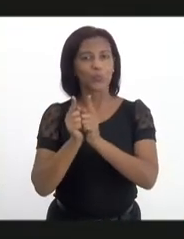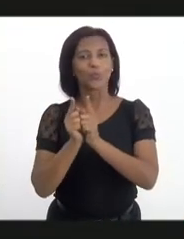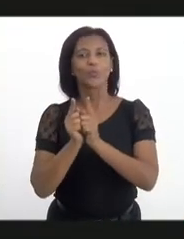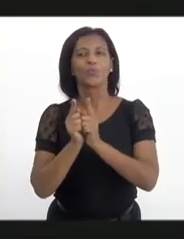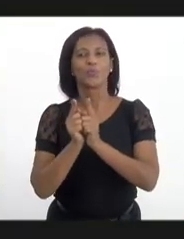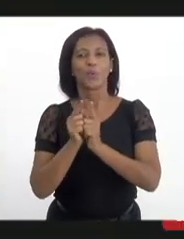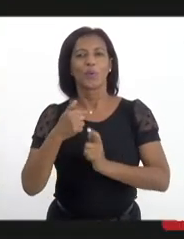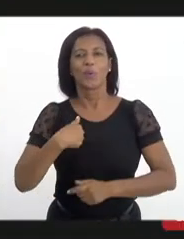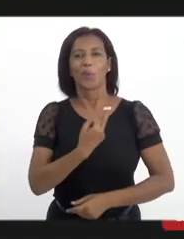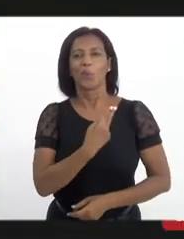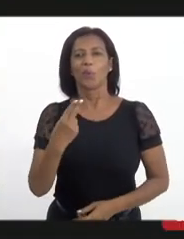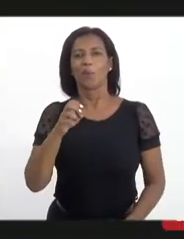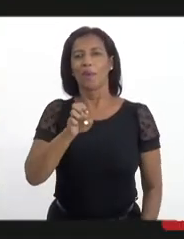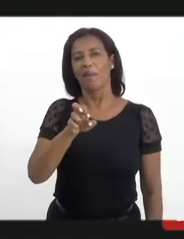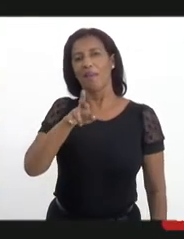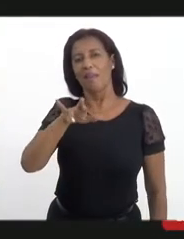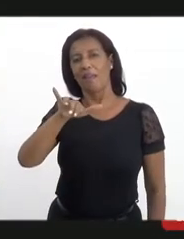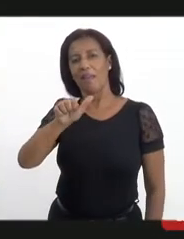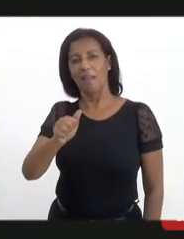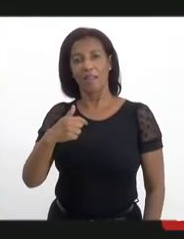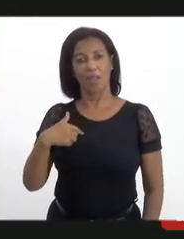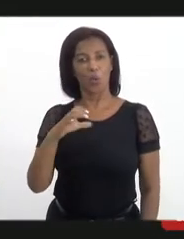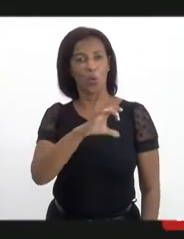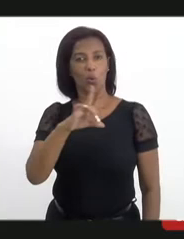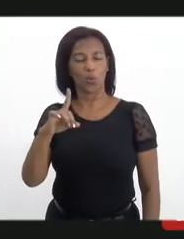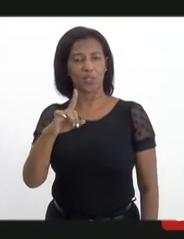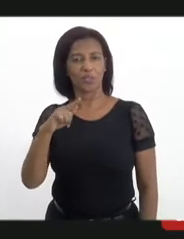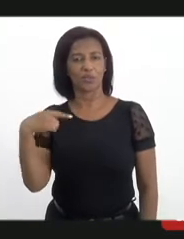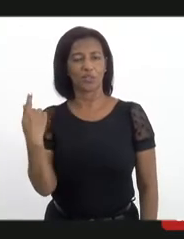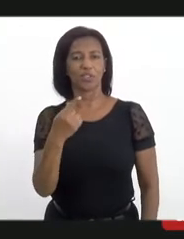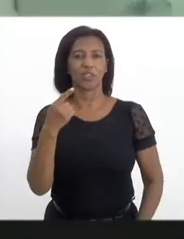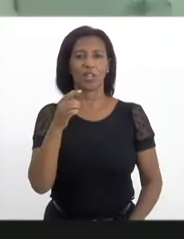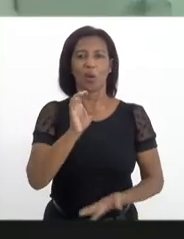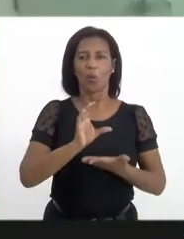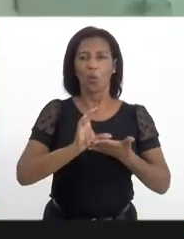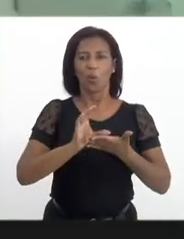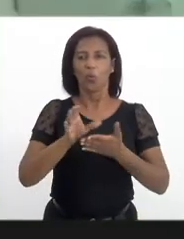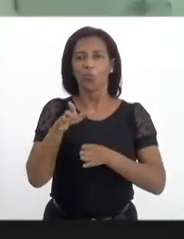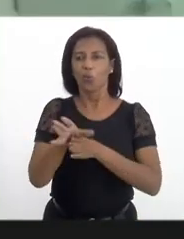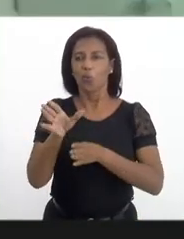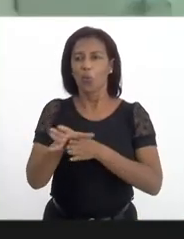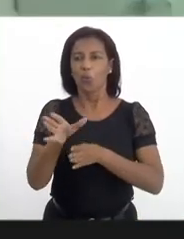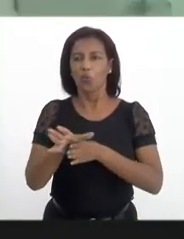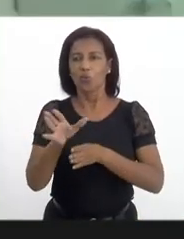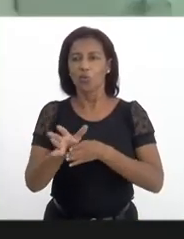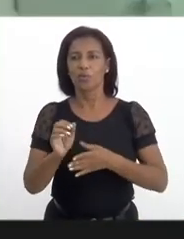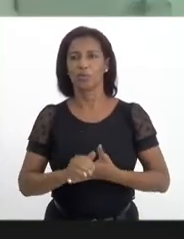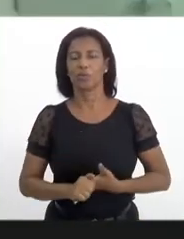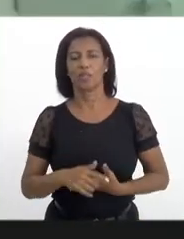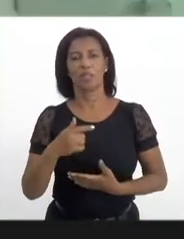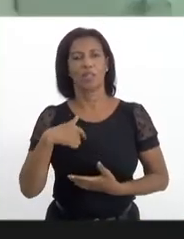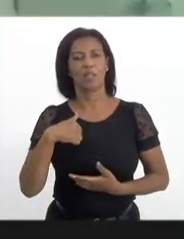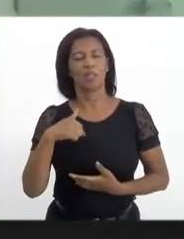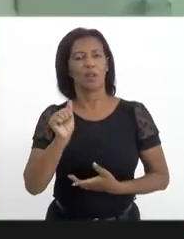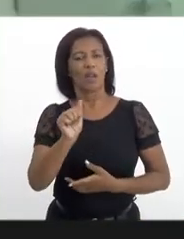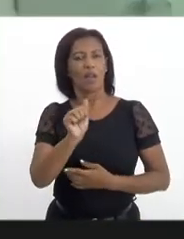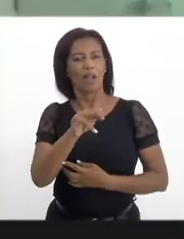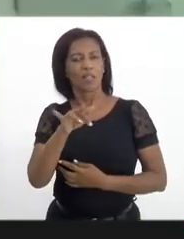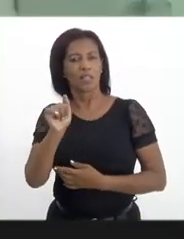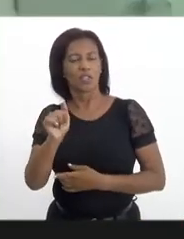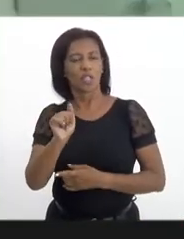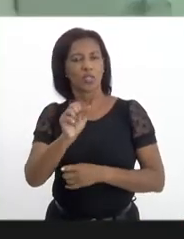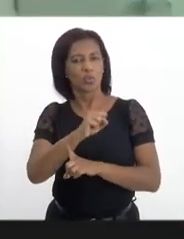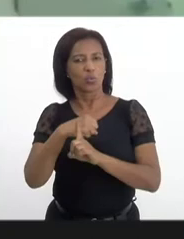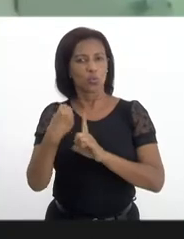meu nome é Érica Ruda, sou coordenadora geral de conselhos, trabalho aqui na Secretaria Municipal de Assistência Social, com a secretária Laura Carneiro.